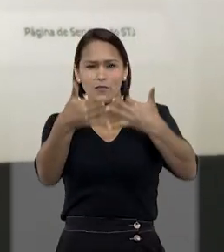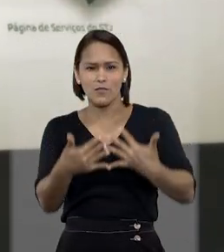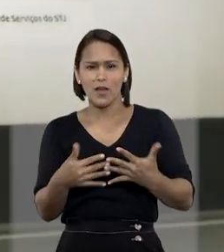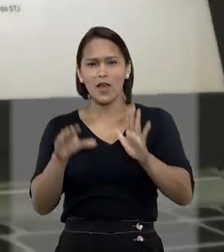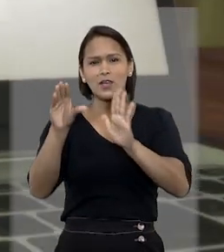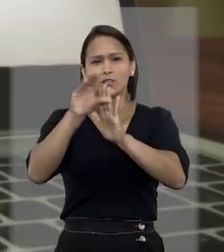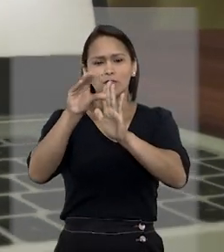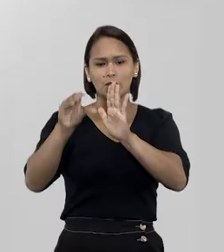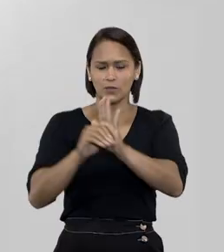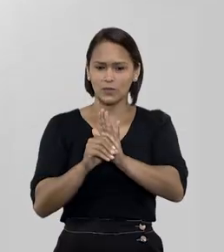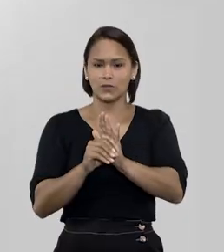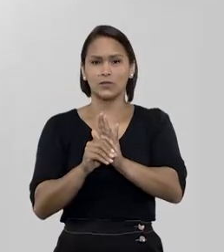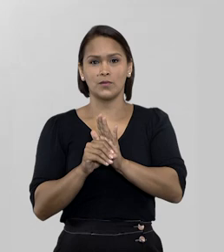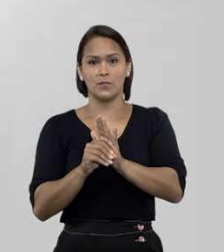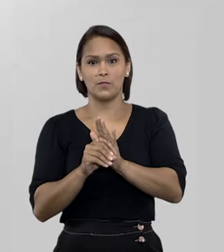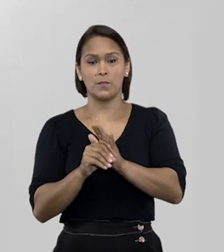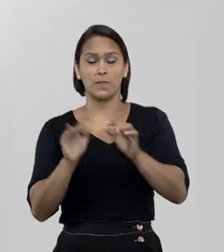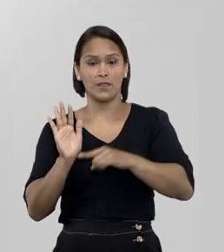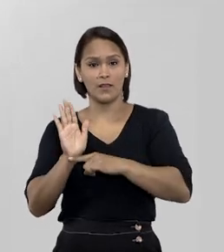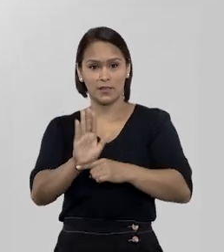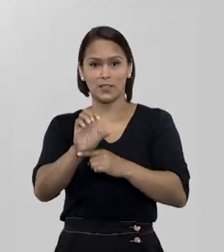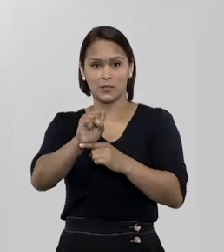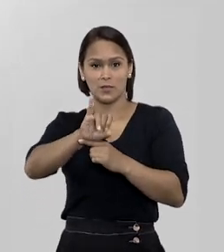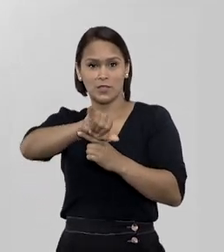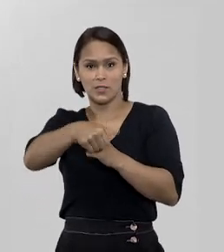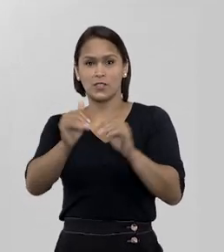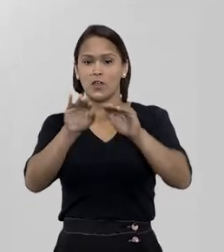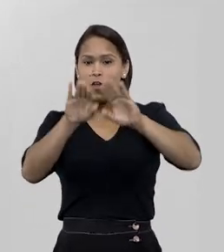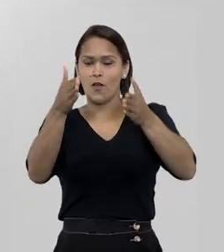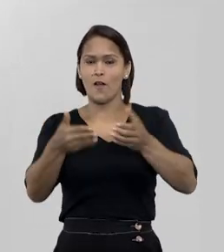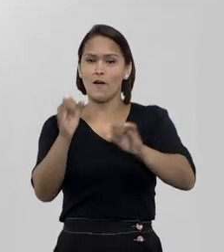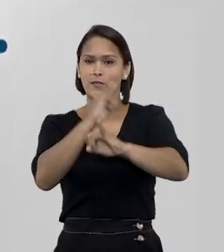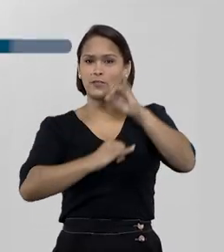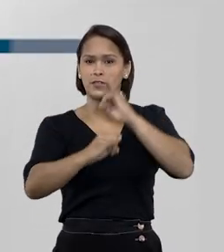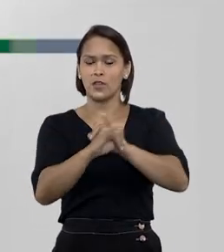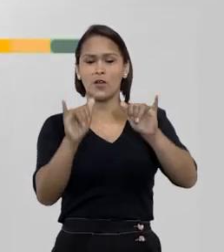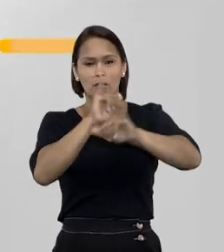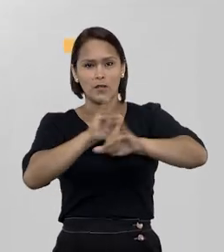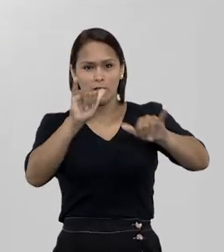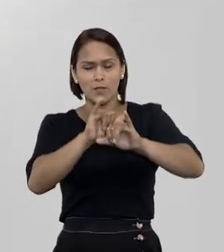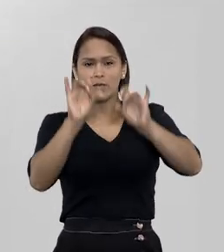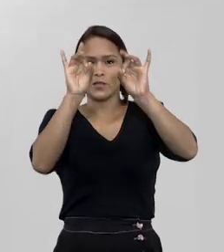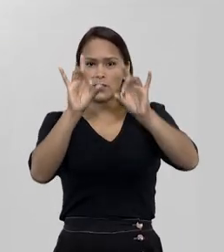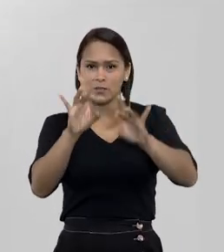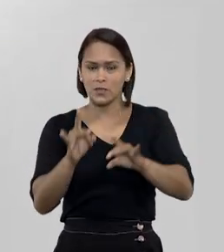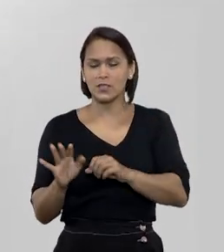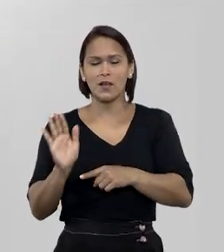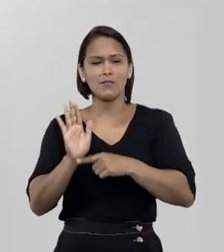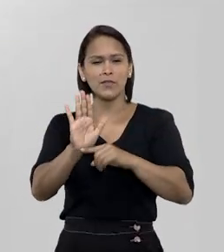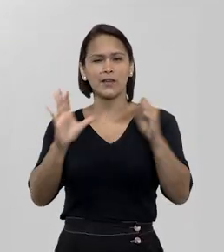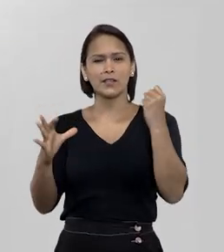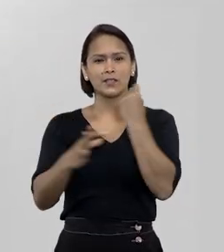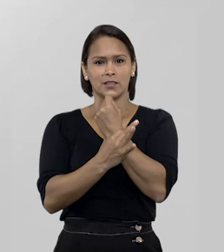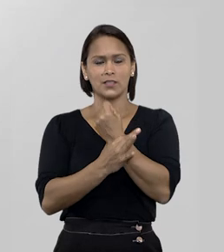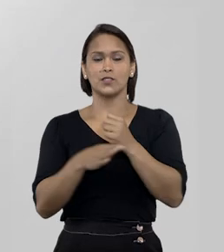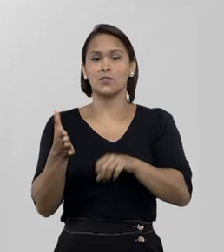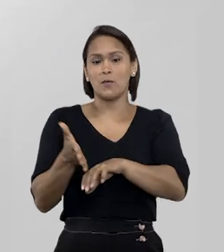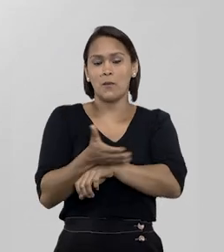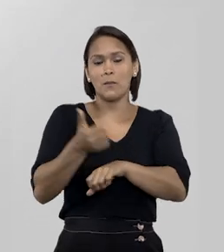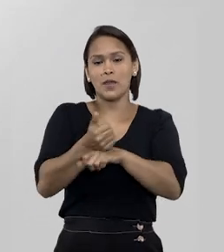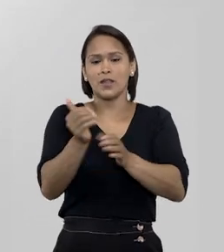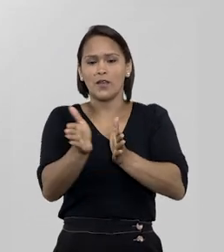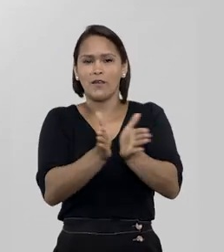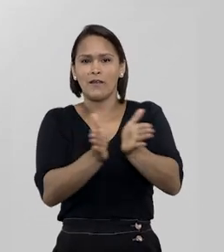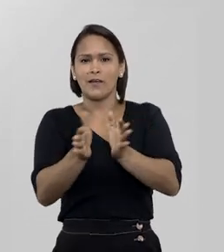vários conteúdos multimídia. Atendimento STJ Virtual, informações especializadas para garantir o seu